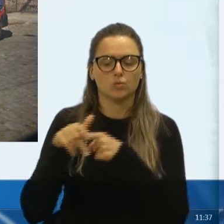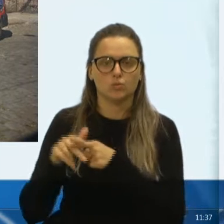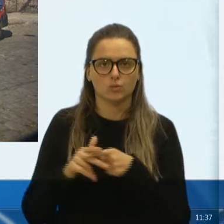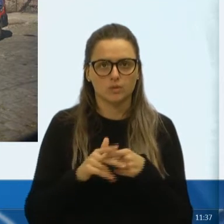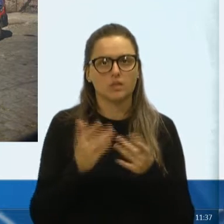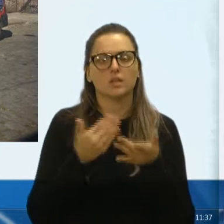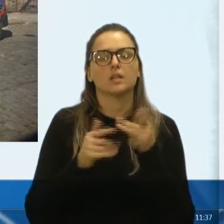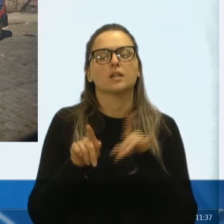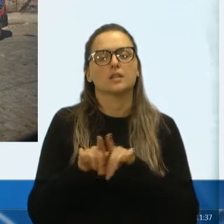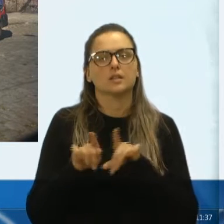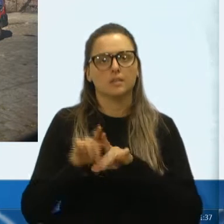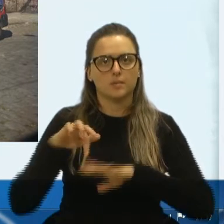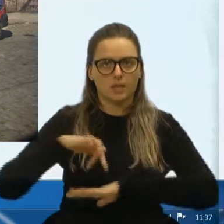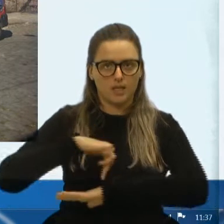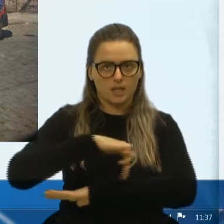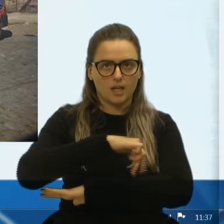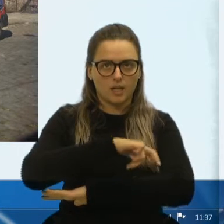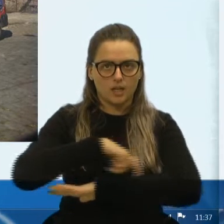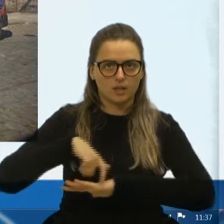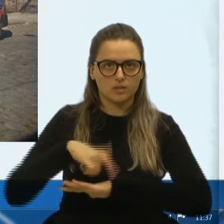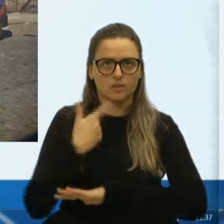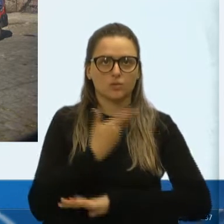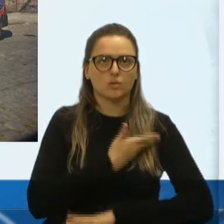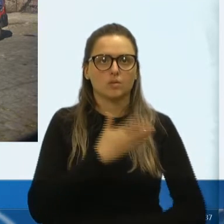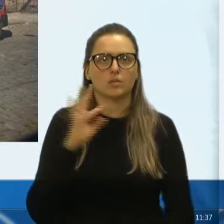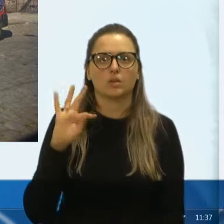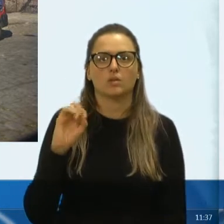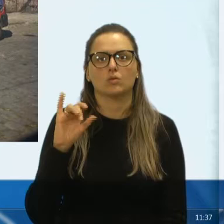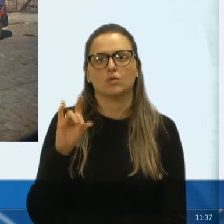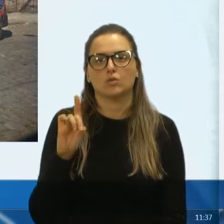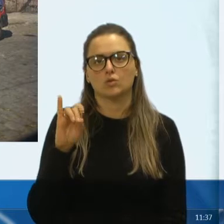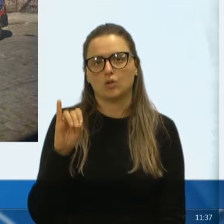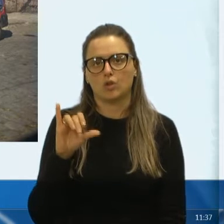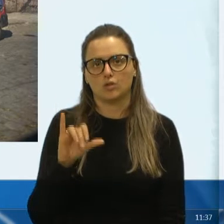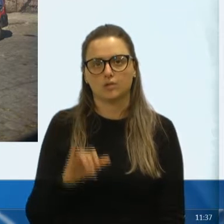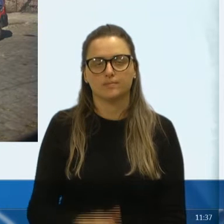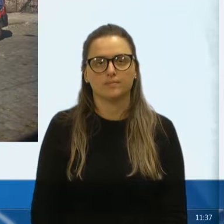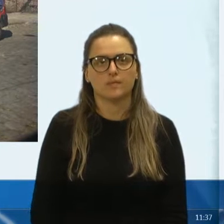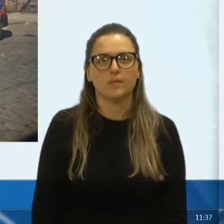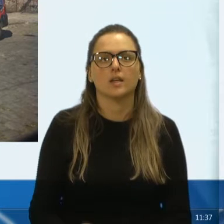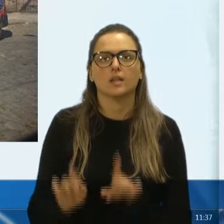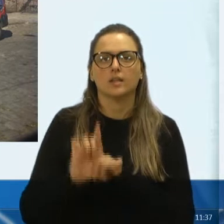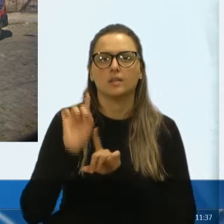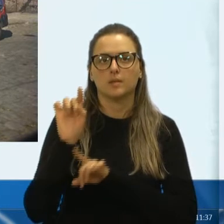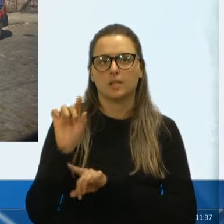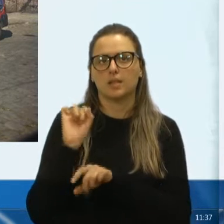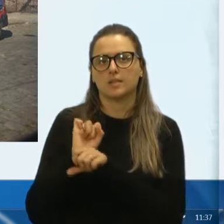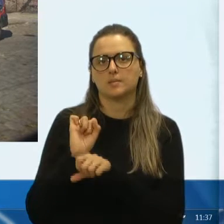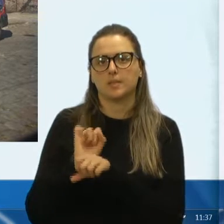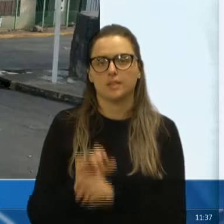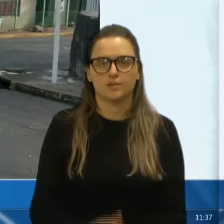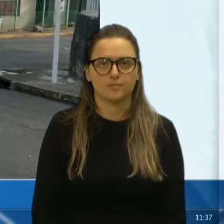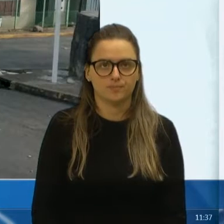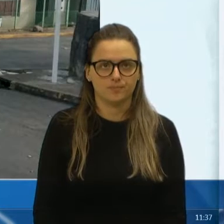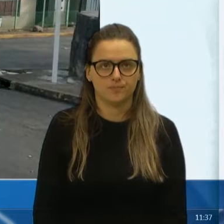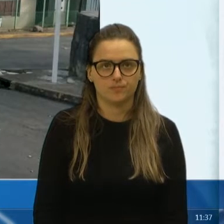inclusive a calçada aí na frente, do grande amigo Todd, um amigo nosso aí, que está lá aguardando essa calçada.